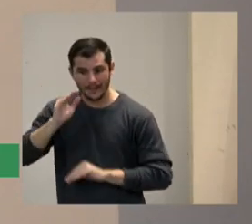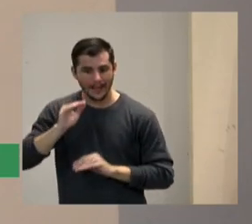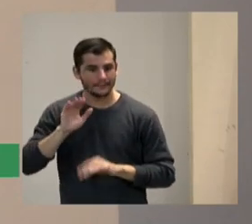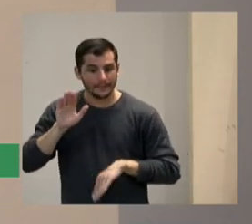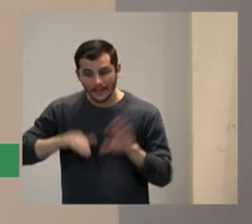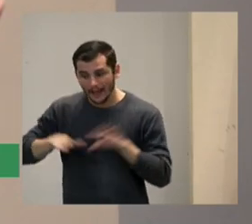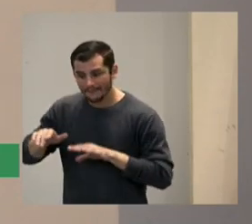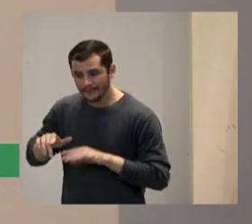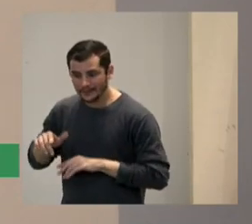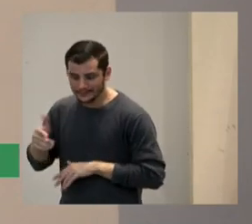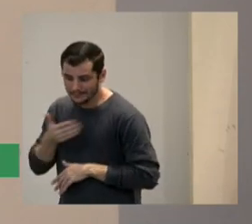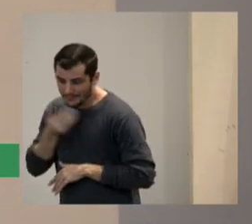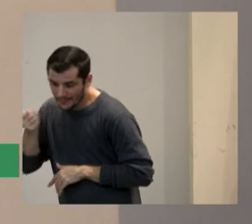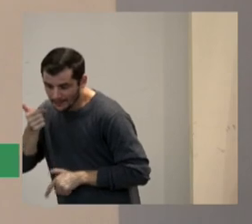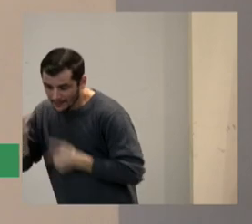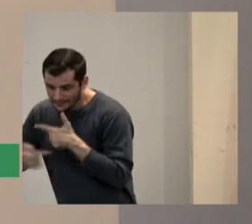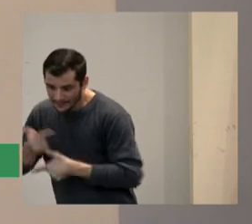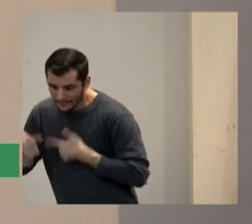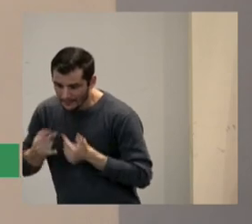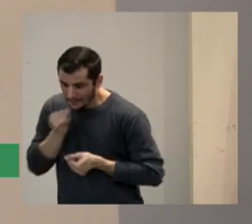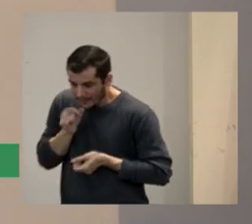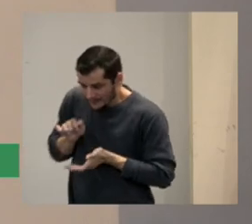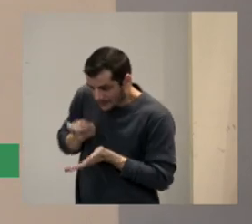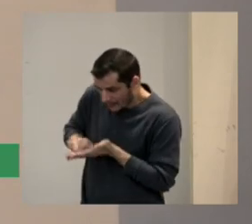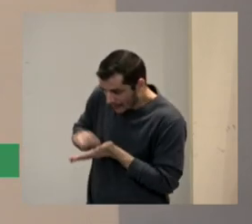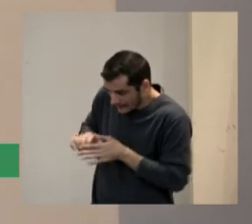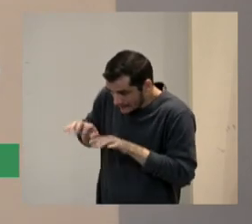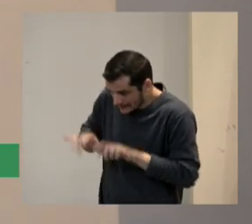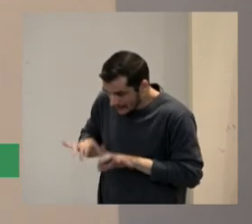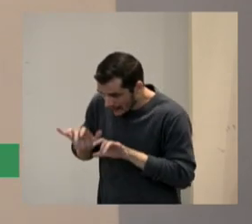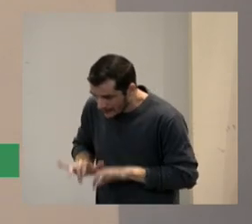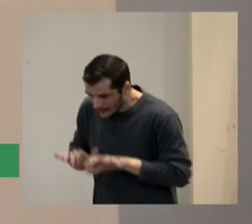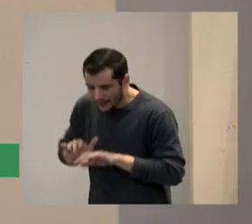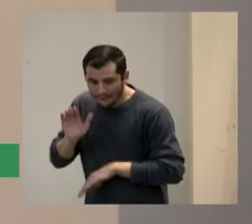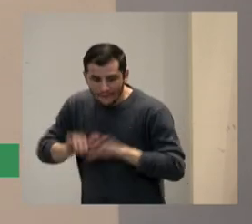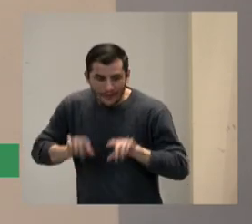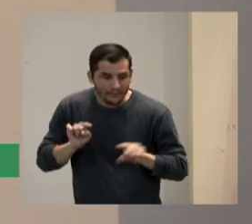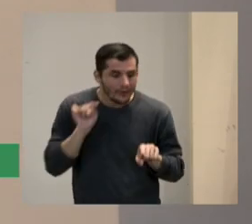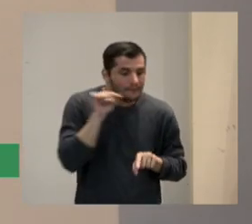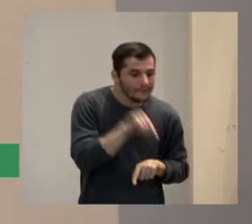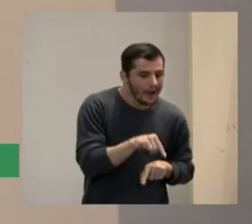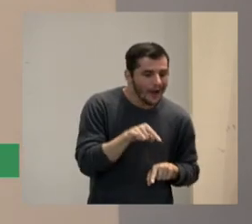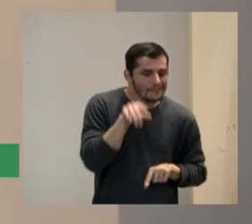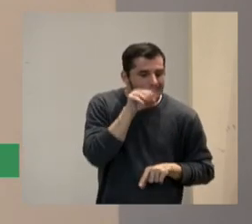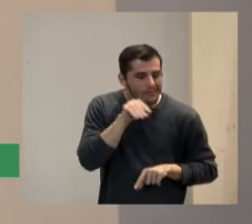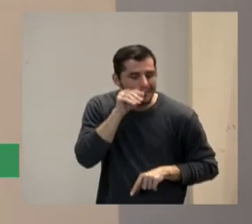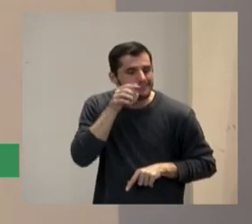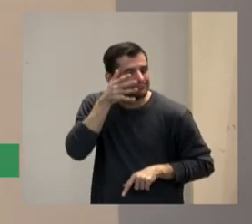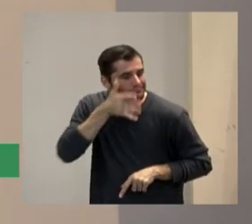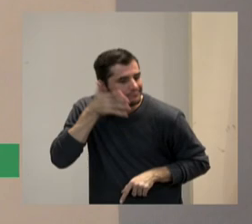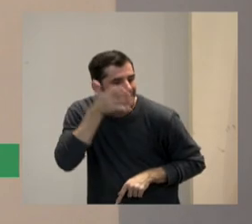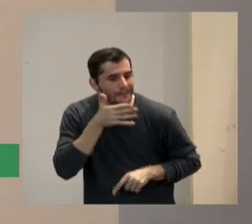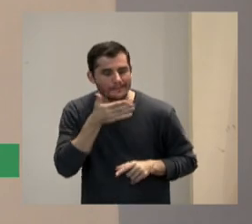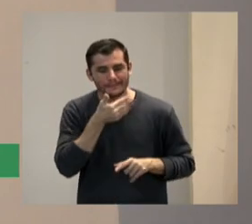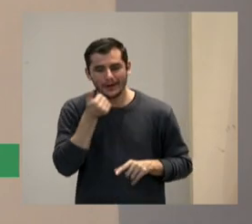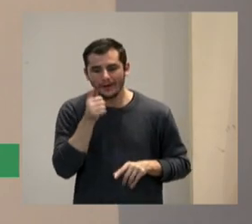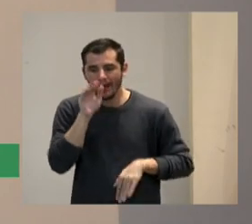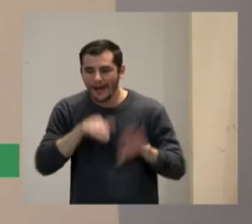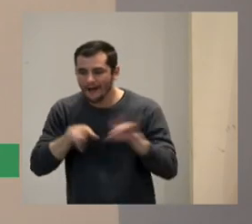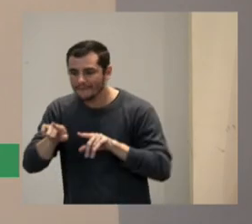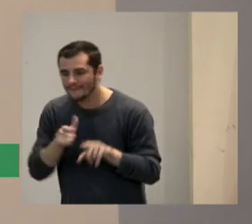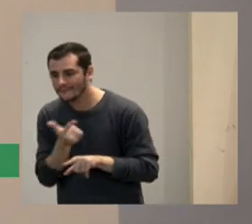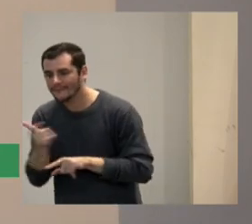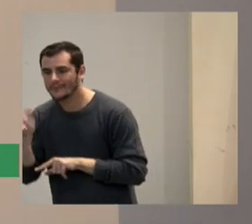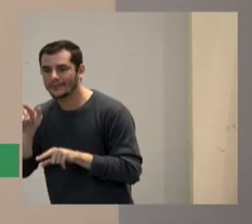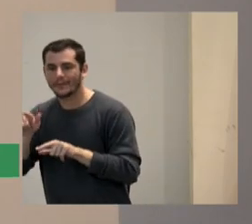trabalhamos melhor em uma redação outros somos melhor em expressão verbal alguns trabalhamos melhor com luz outros